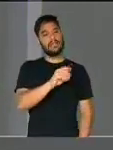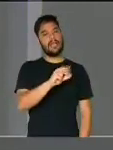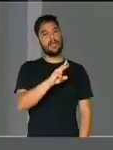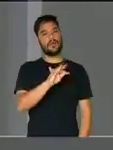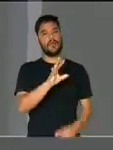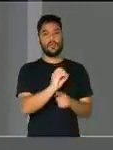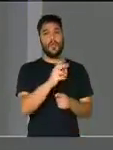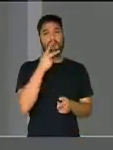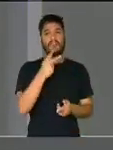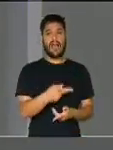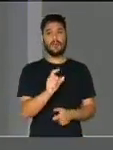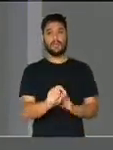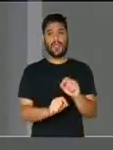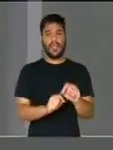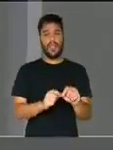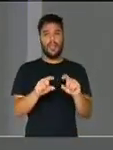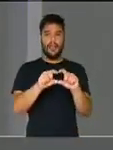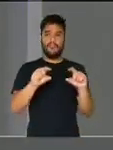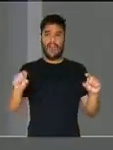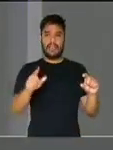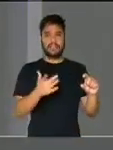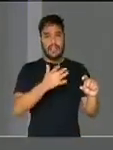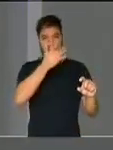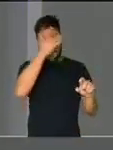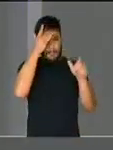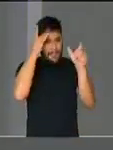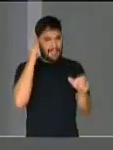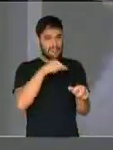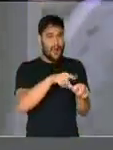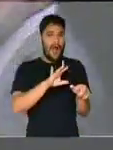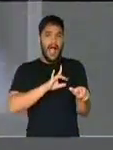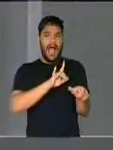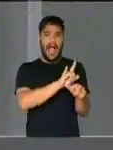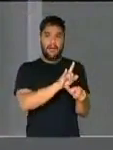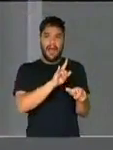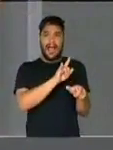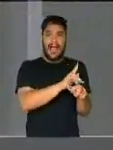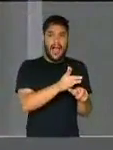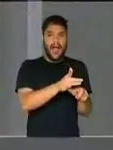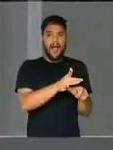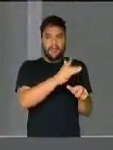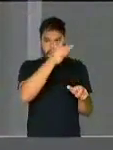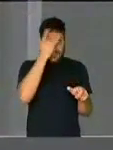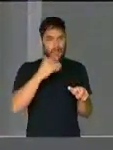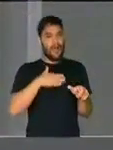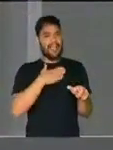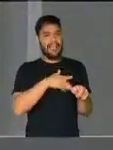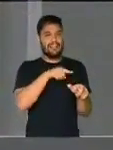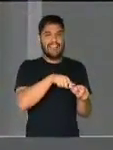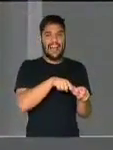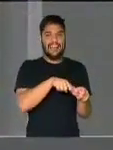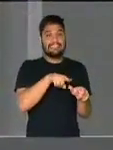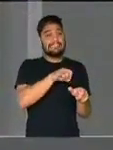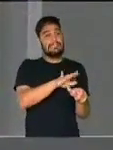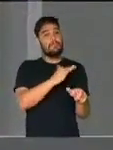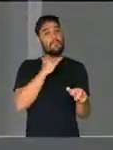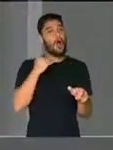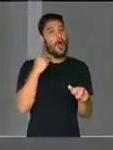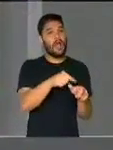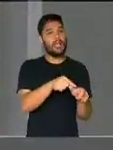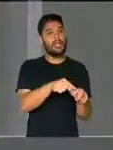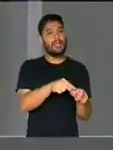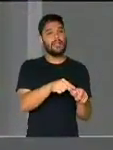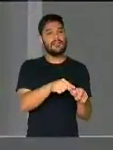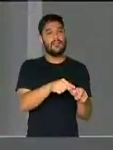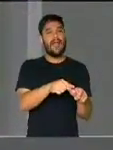pessoa amada que morre, fica morrendo sempre. A nossa dor não vai passar. Agora ela tem que